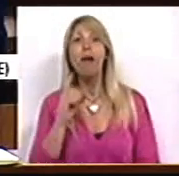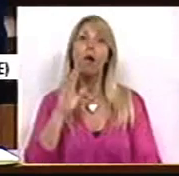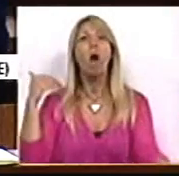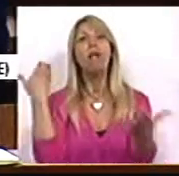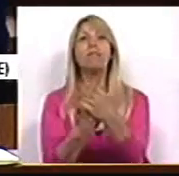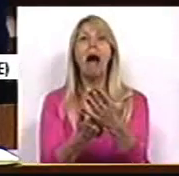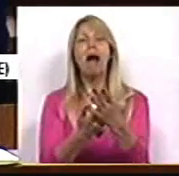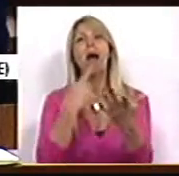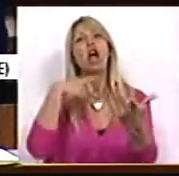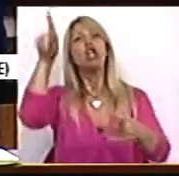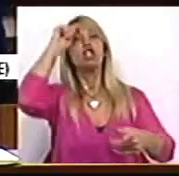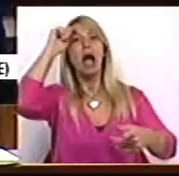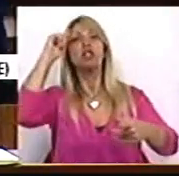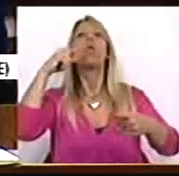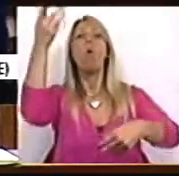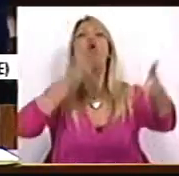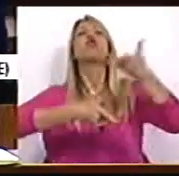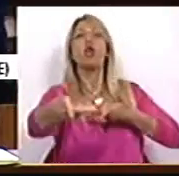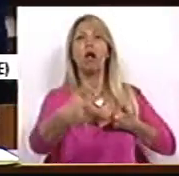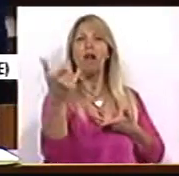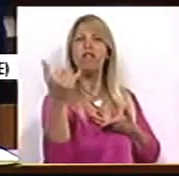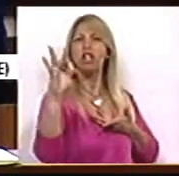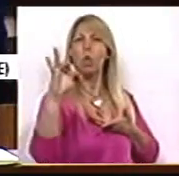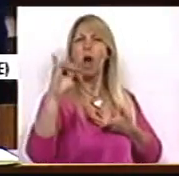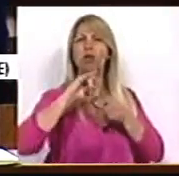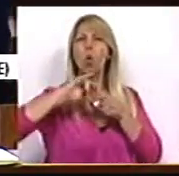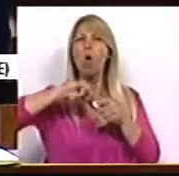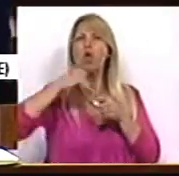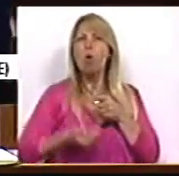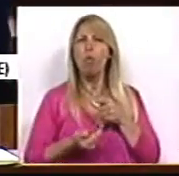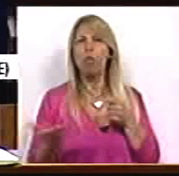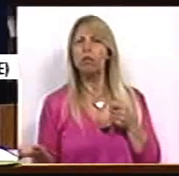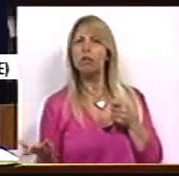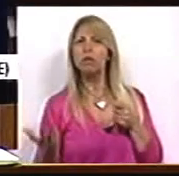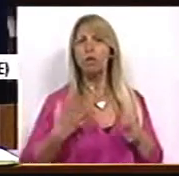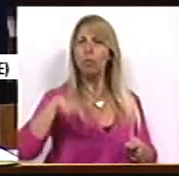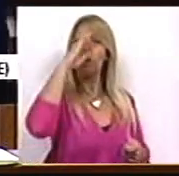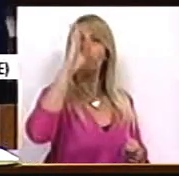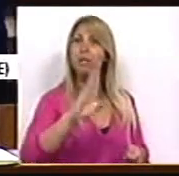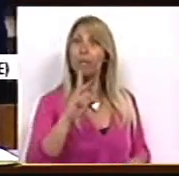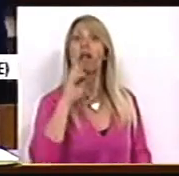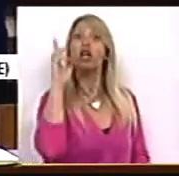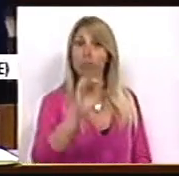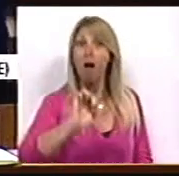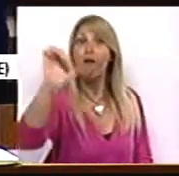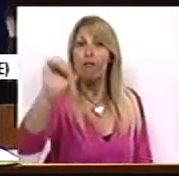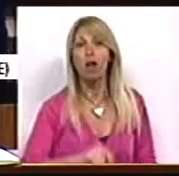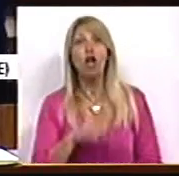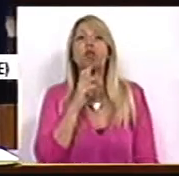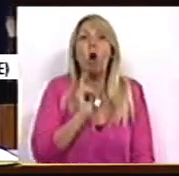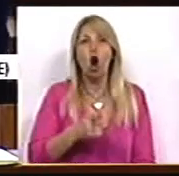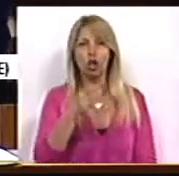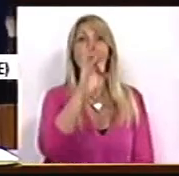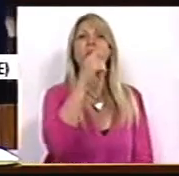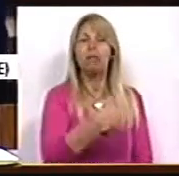24 iogurtes. É isso que nós queremos saber. O que nós queremos saber, Sr. Ministro, é a sua resposta à PT, à